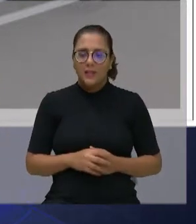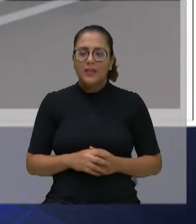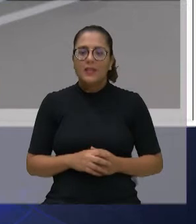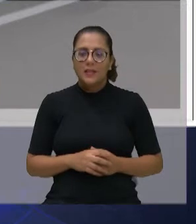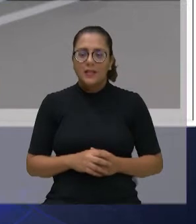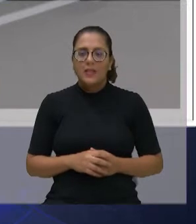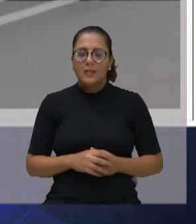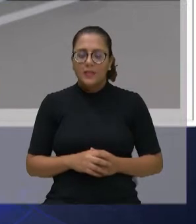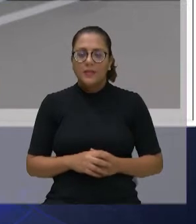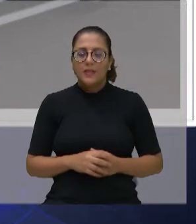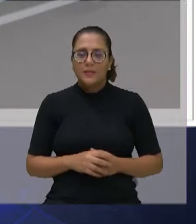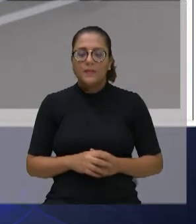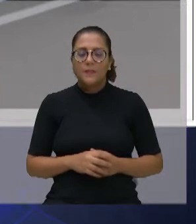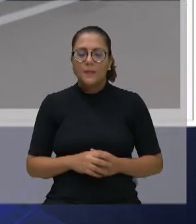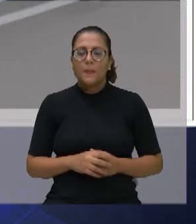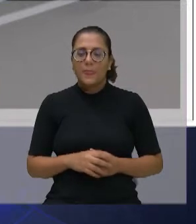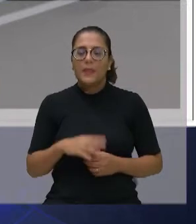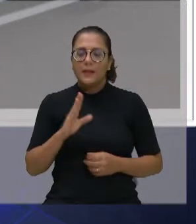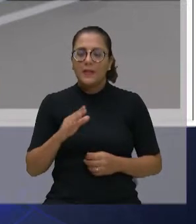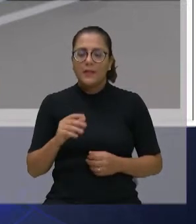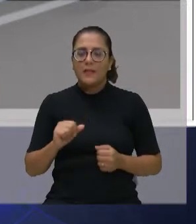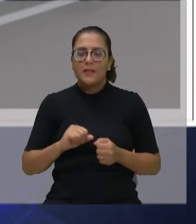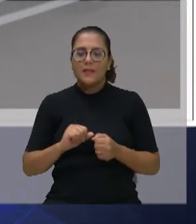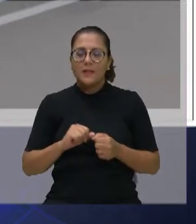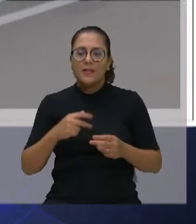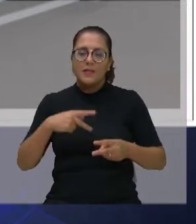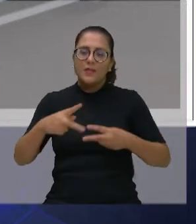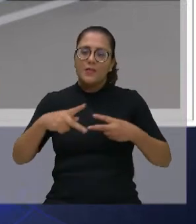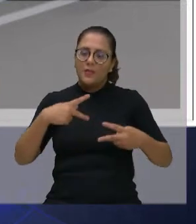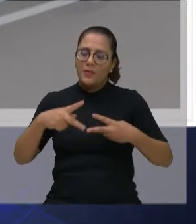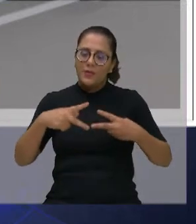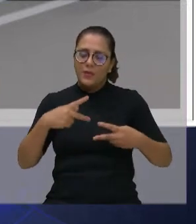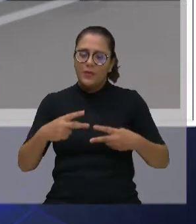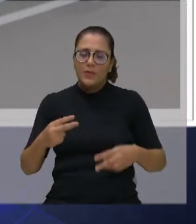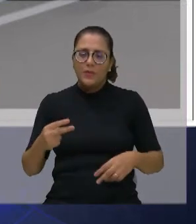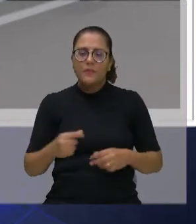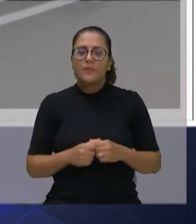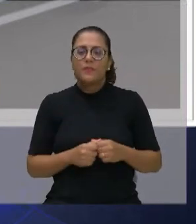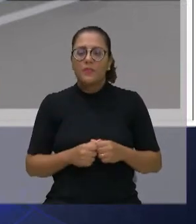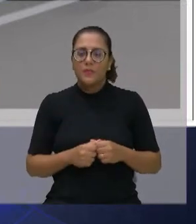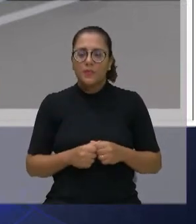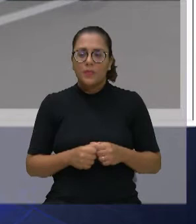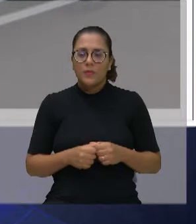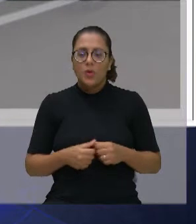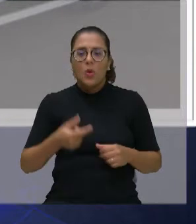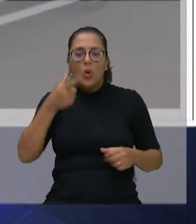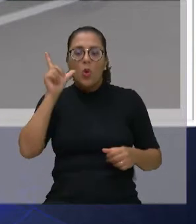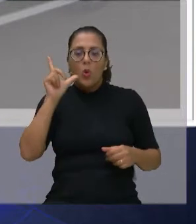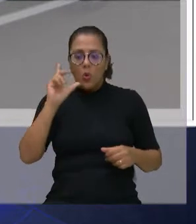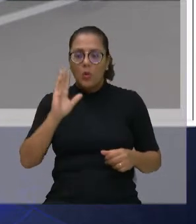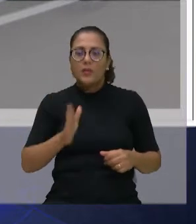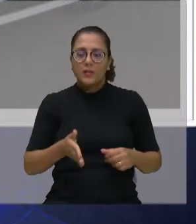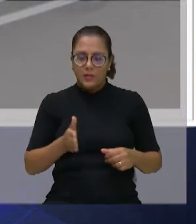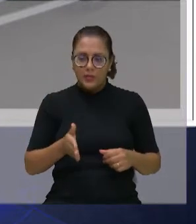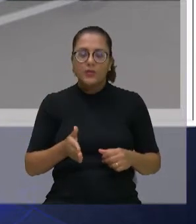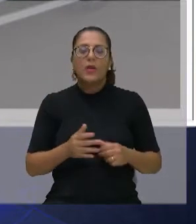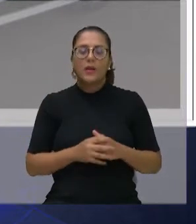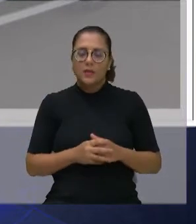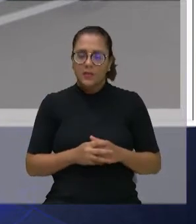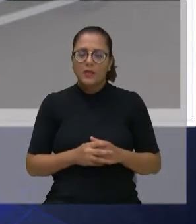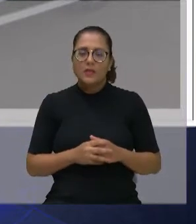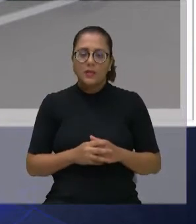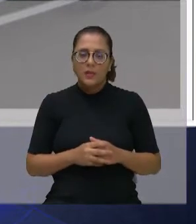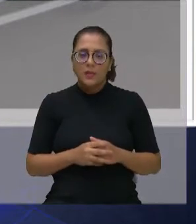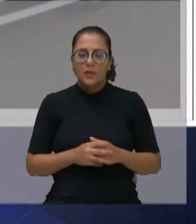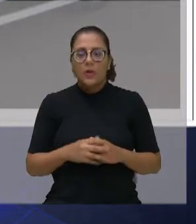chegando, já estão correndo aí na cidade desde ontem, e outros vocês vão chegar em março. Tem que